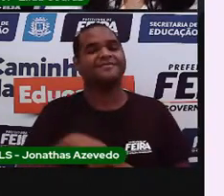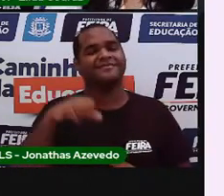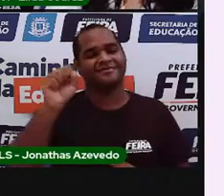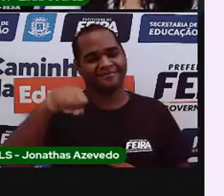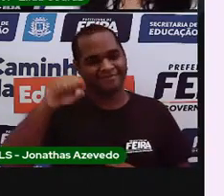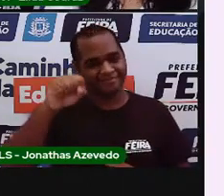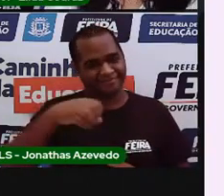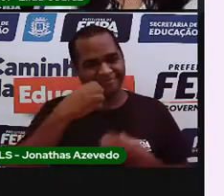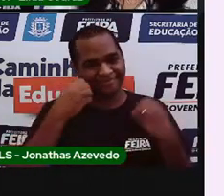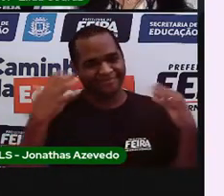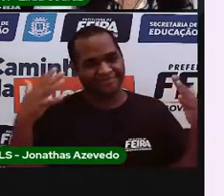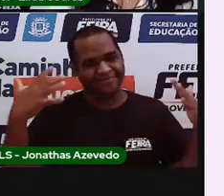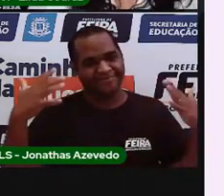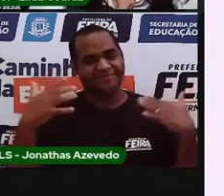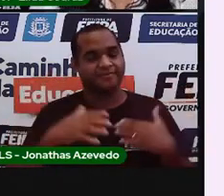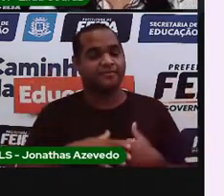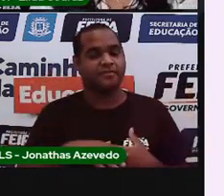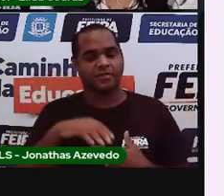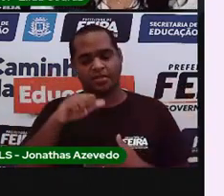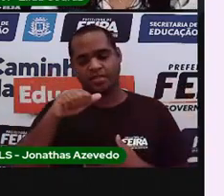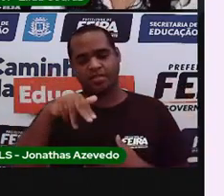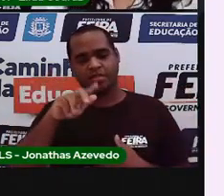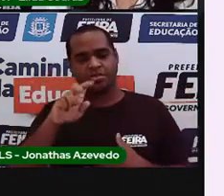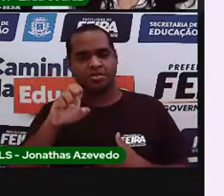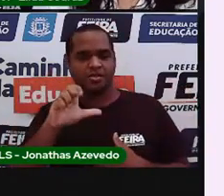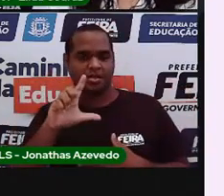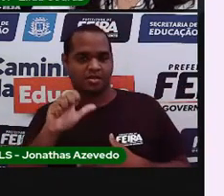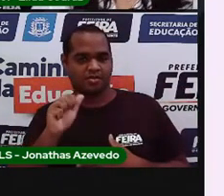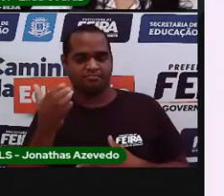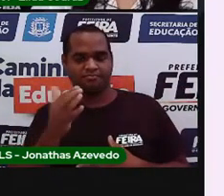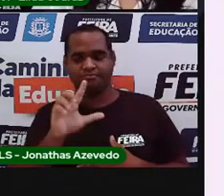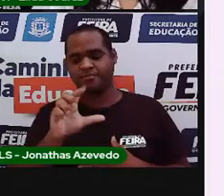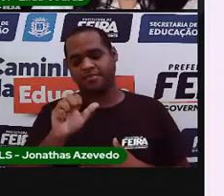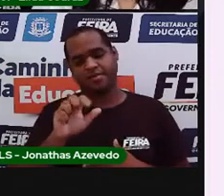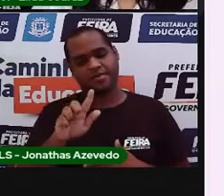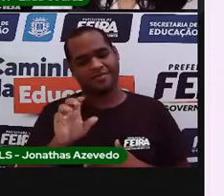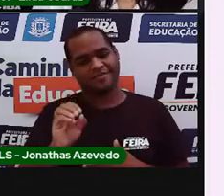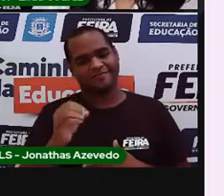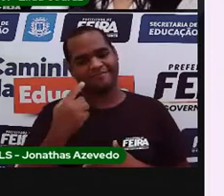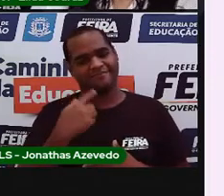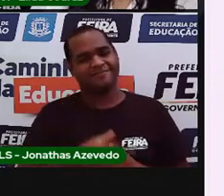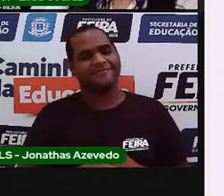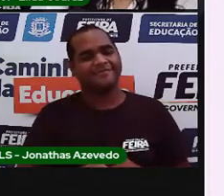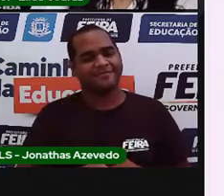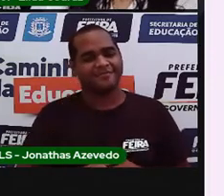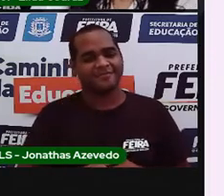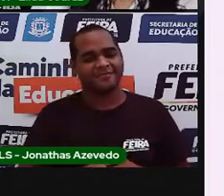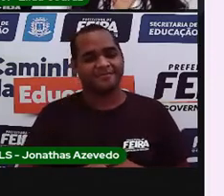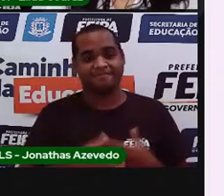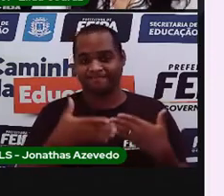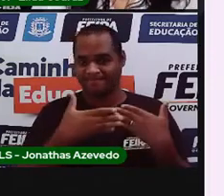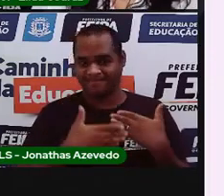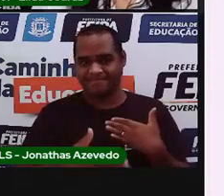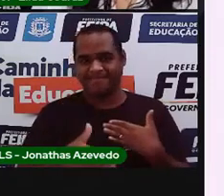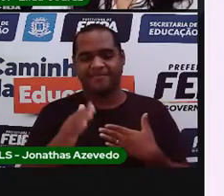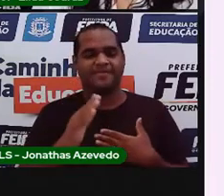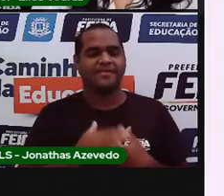mesmo, muito bem. Ângela Lago. Vamos continuar.